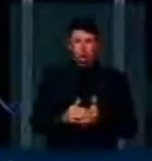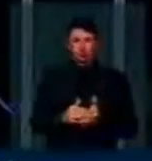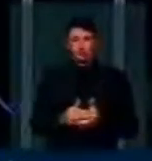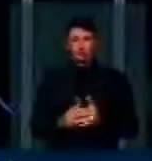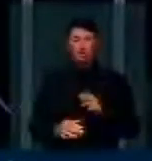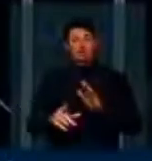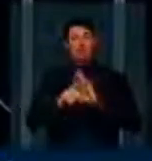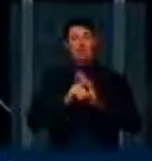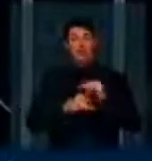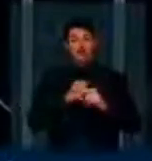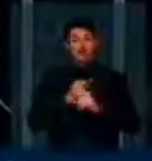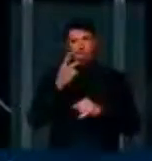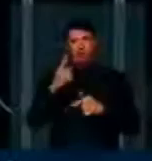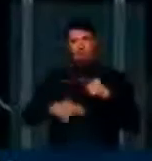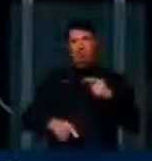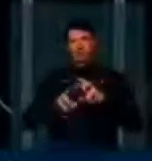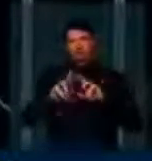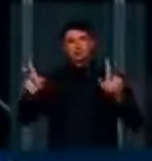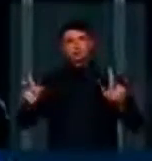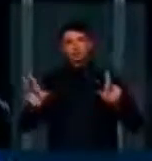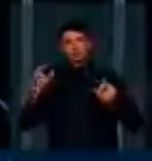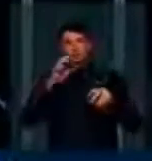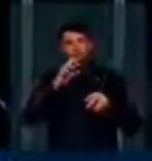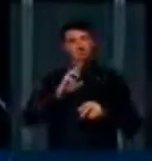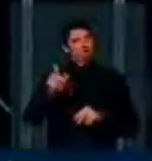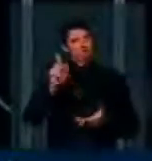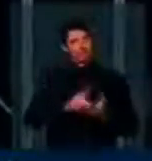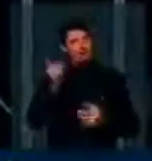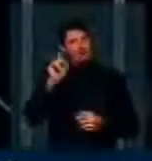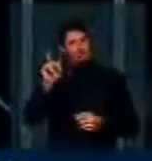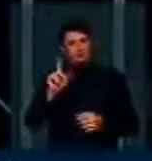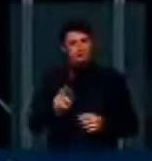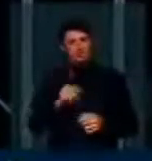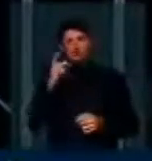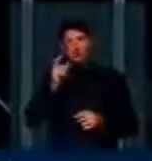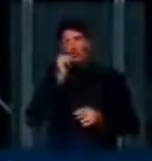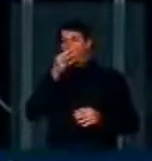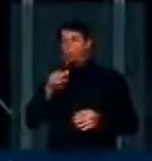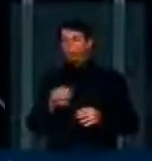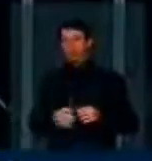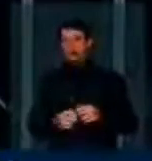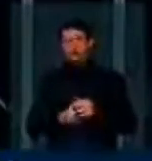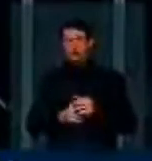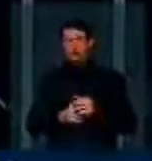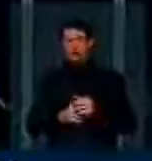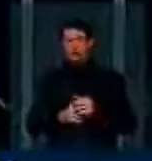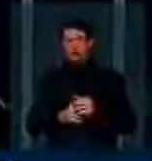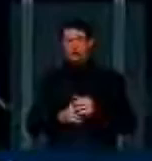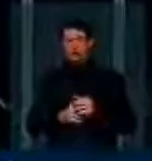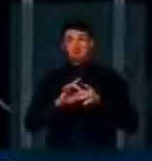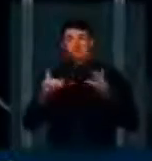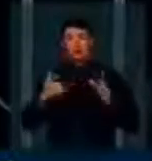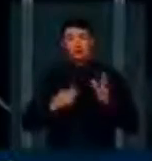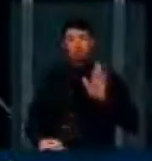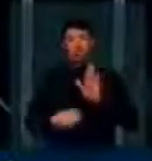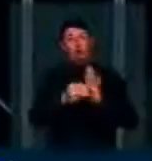o marco civil proíbe venda de velocidade diferenciada. Não é verdade. E disseram como argumento que, se isso tivesse permitido, tinha que